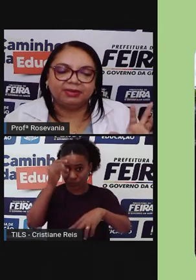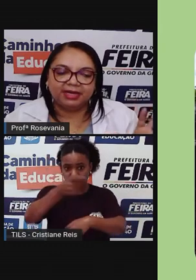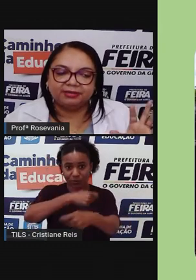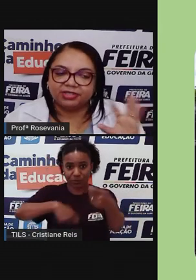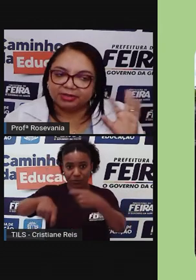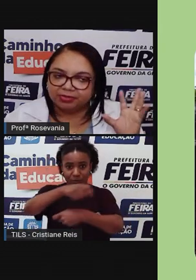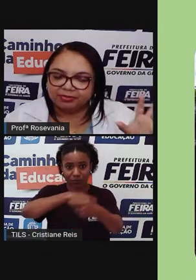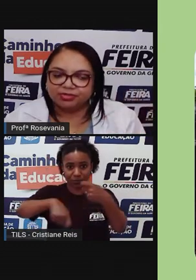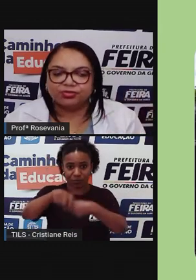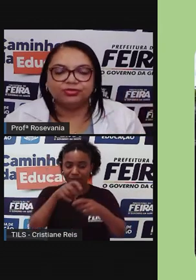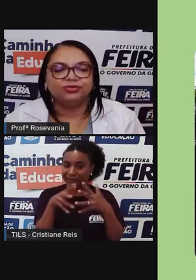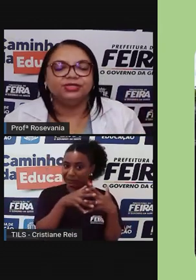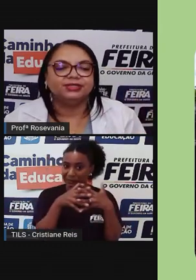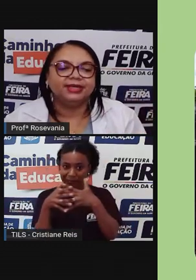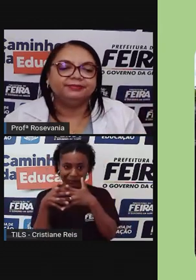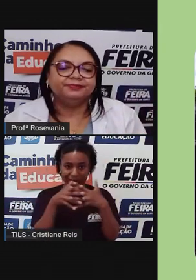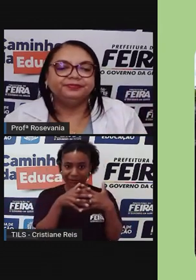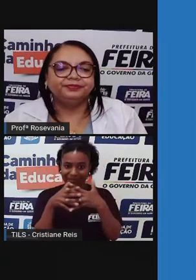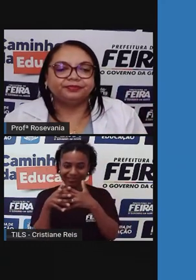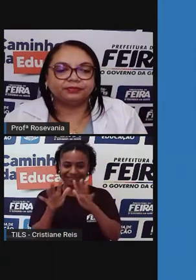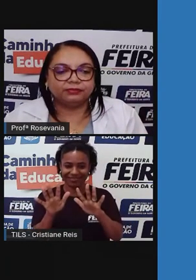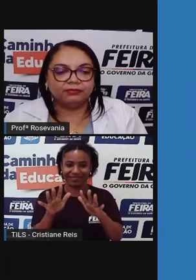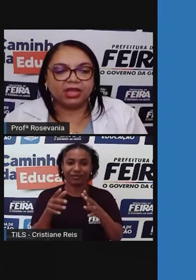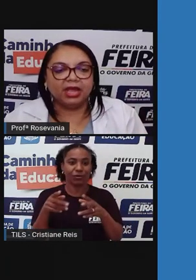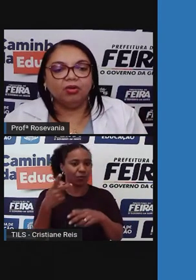para não atrapalhar, já que a Promo misturou os dois, né.